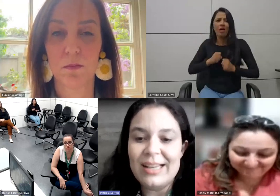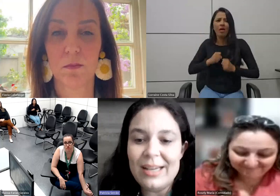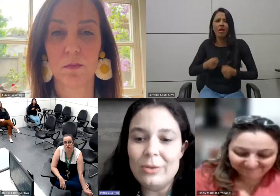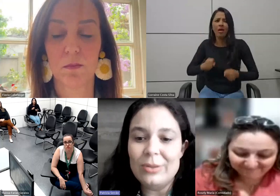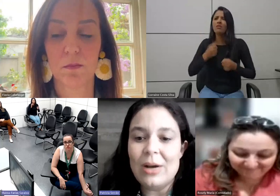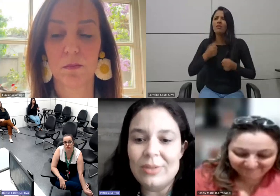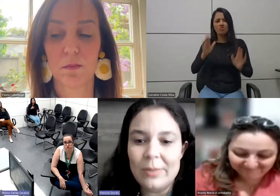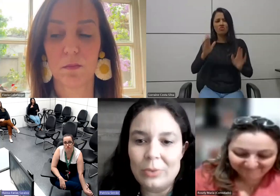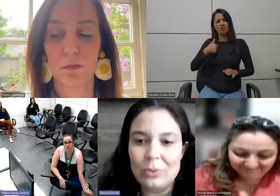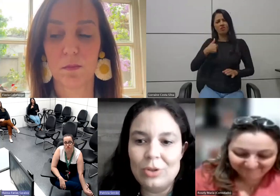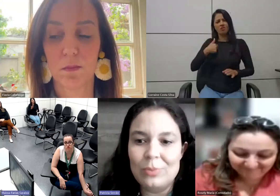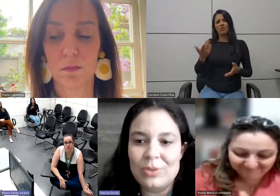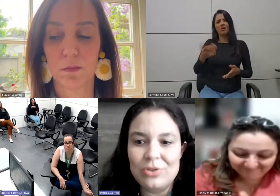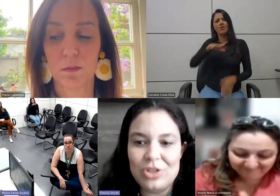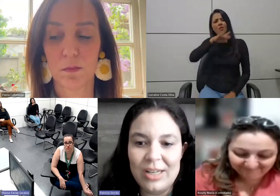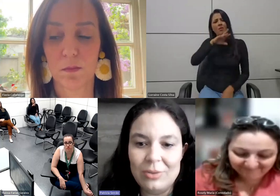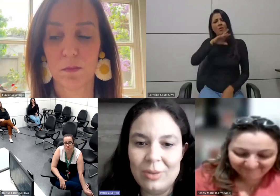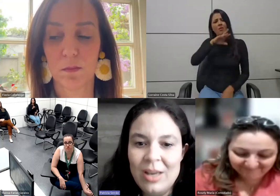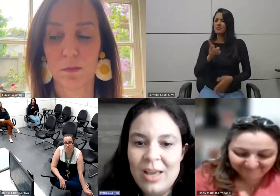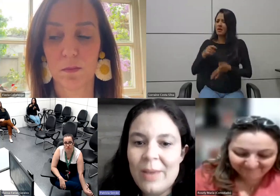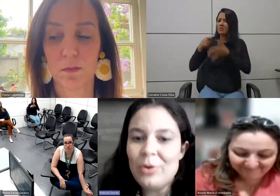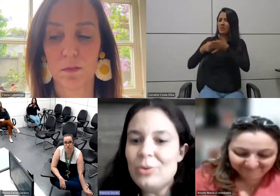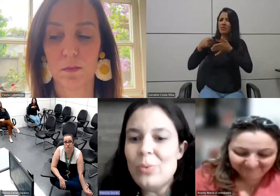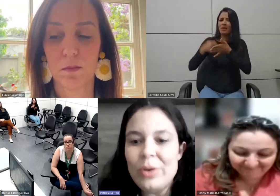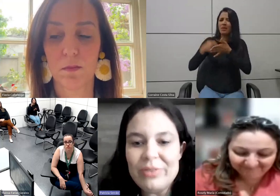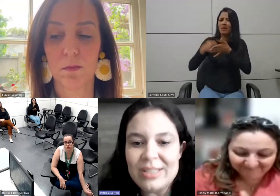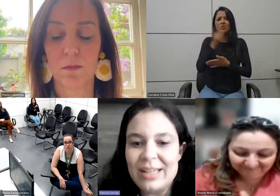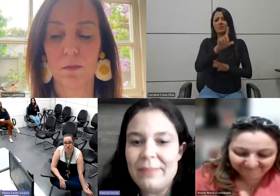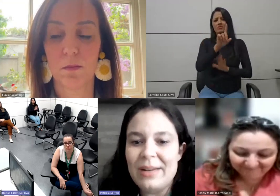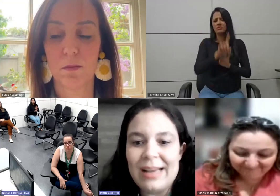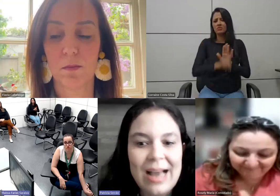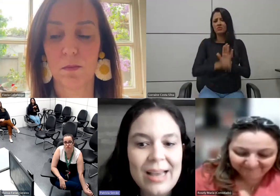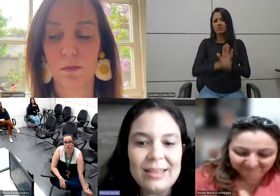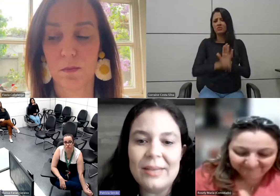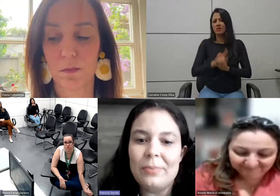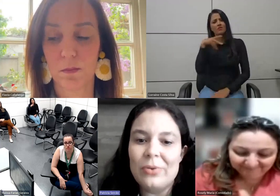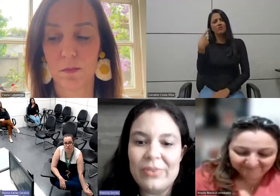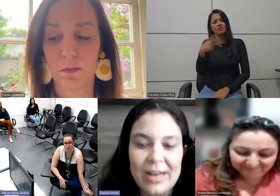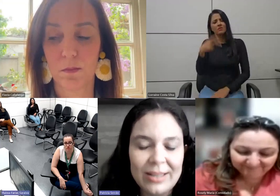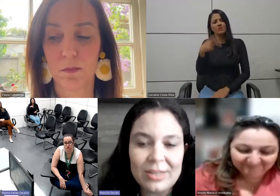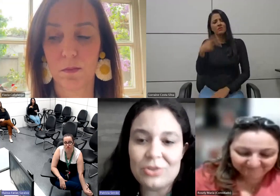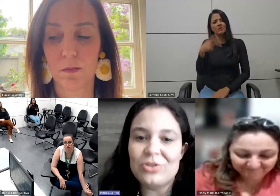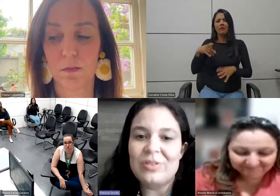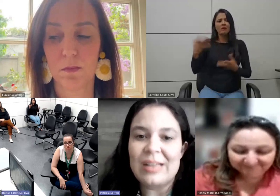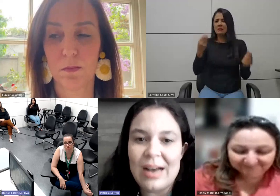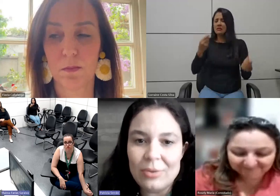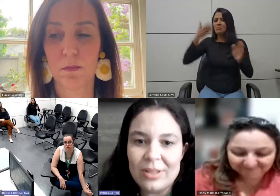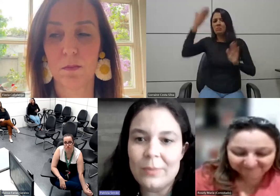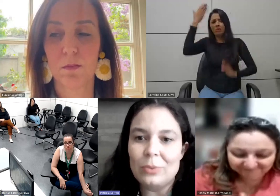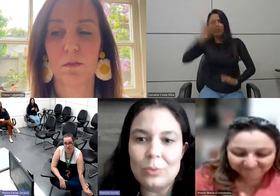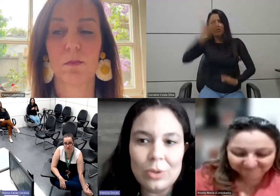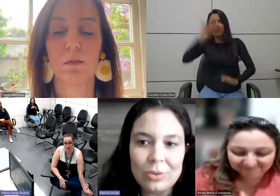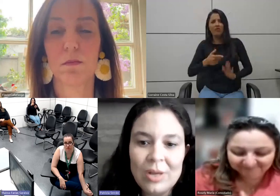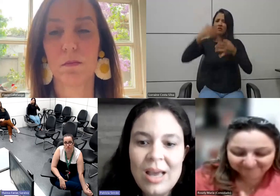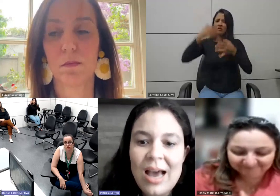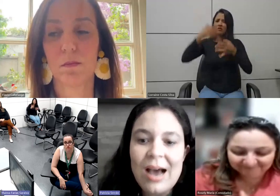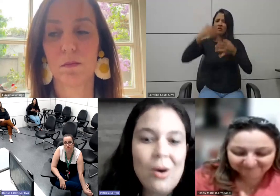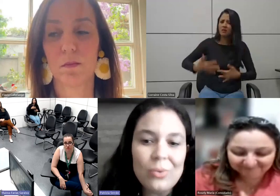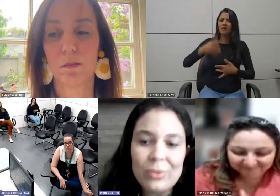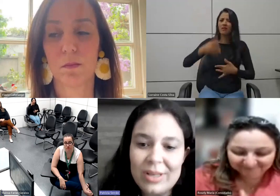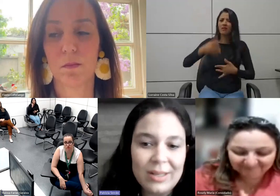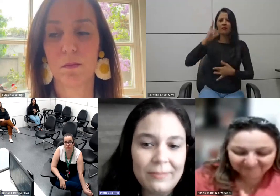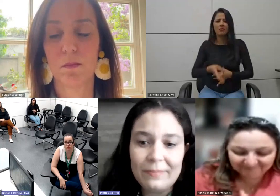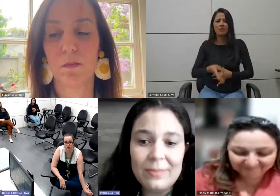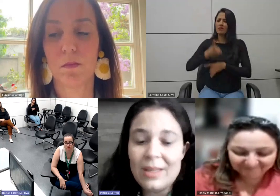ruim você ter que lutar o tempo todo por seu direito, é muito ruim você ter que brigar e ter que provar e ter que justificar o tempo todo